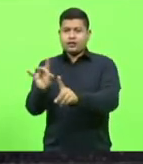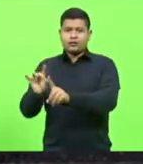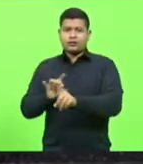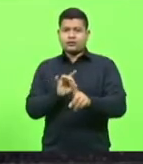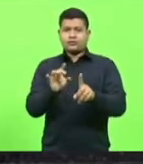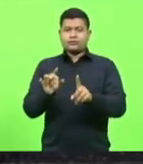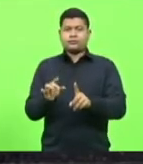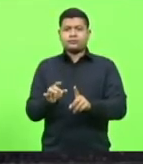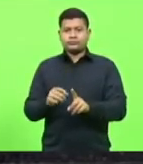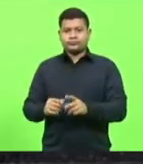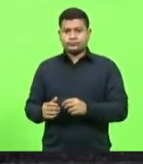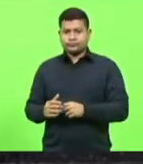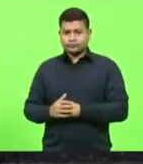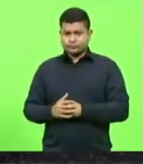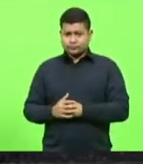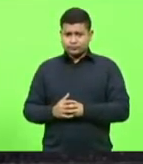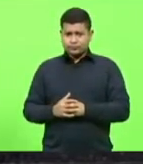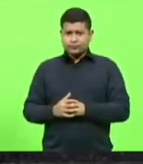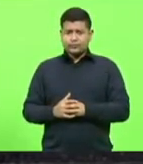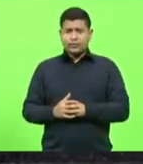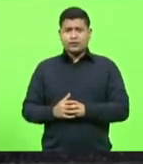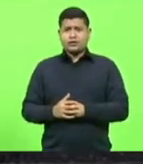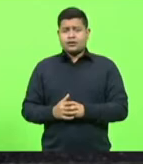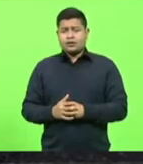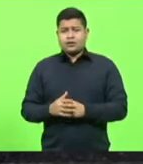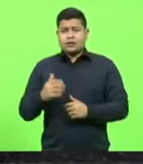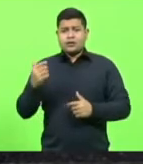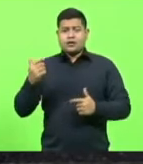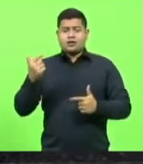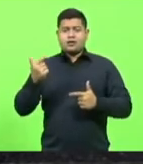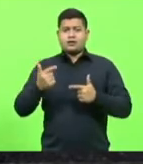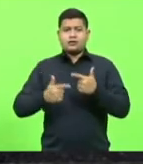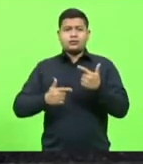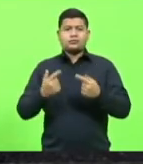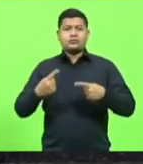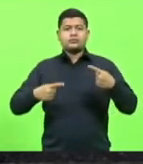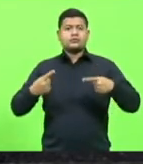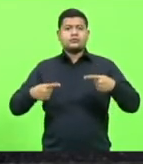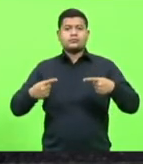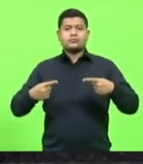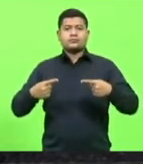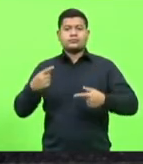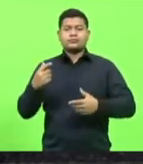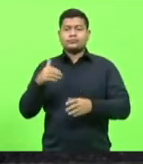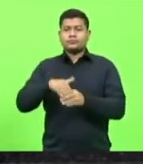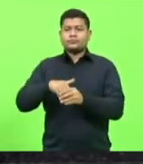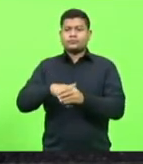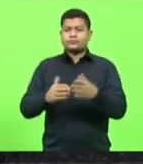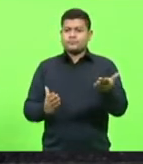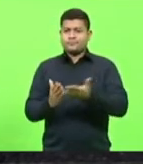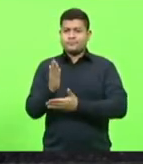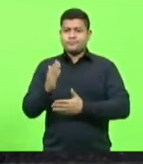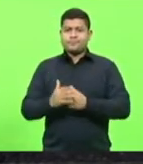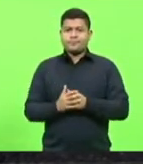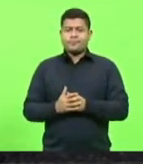abordagem. Em discussão. Em votação. Aprovado.